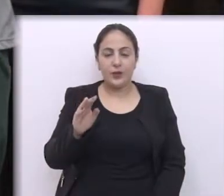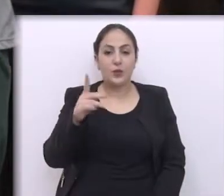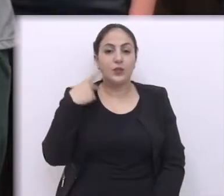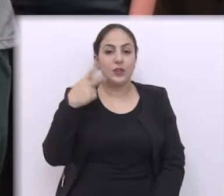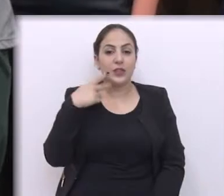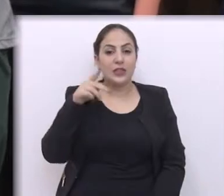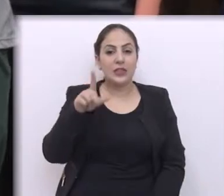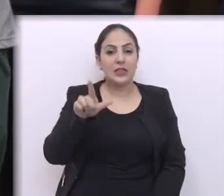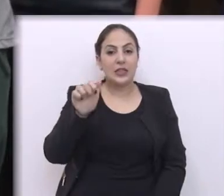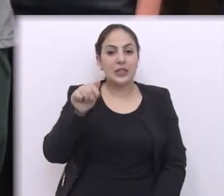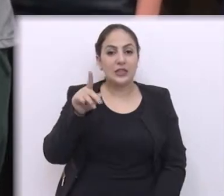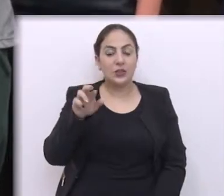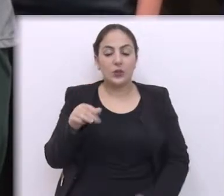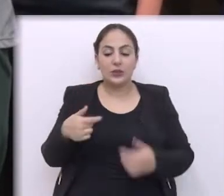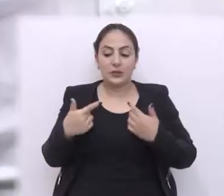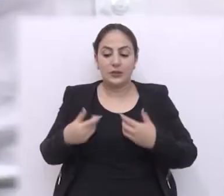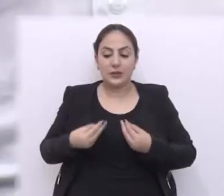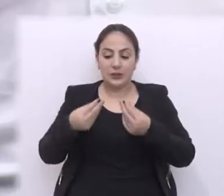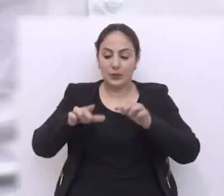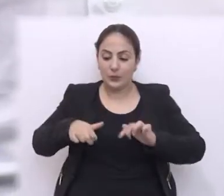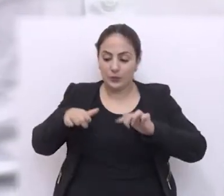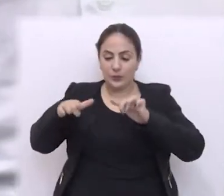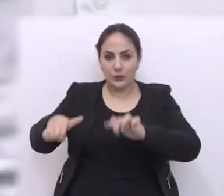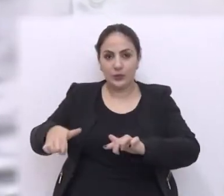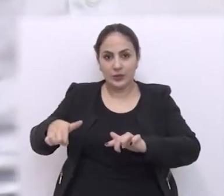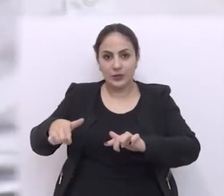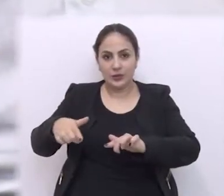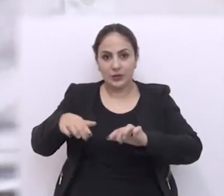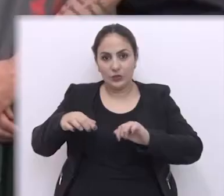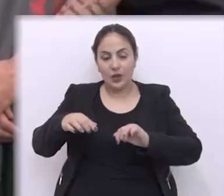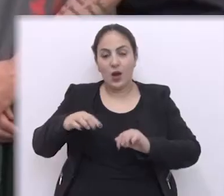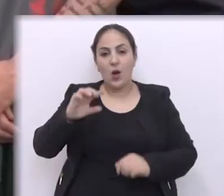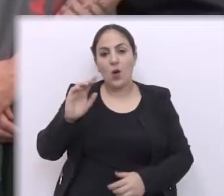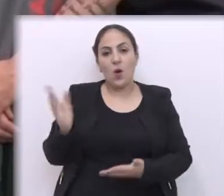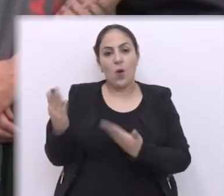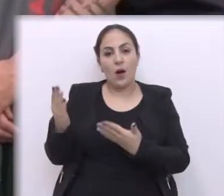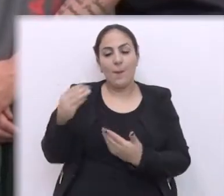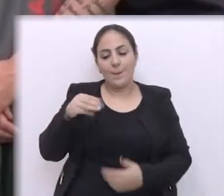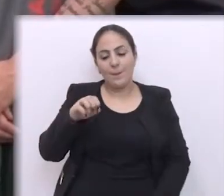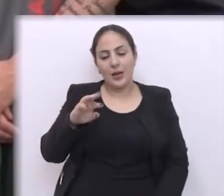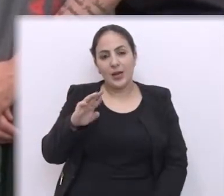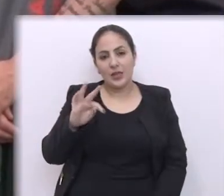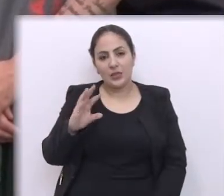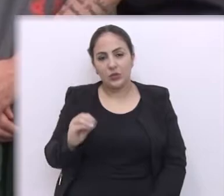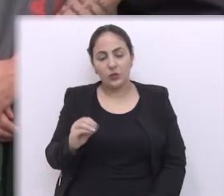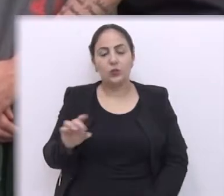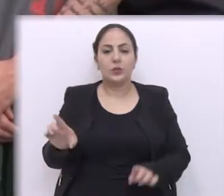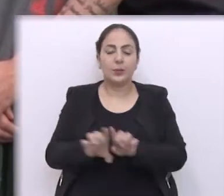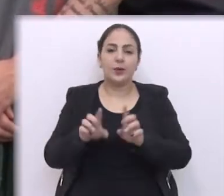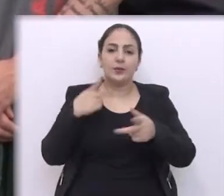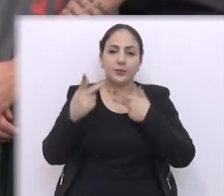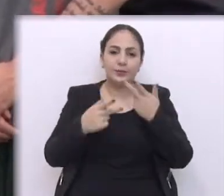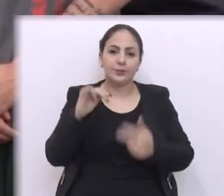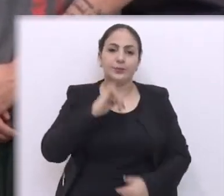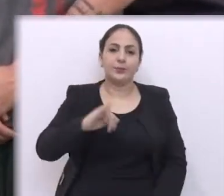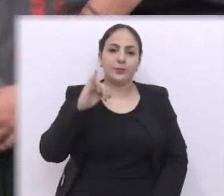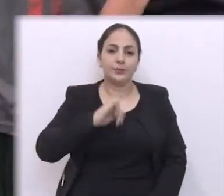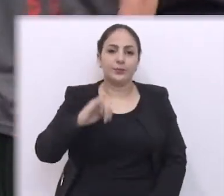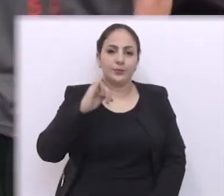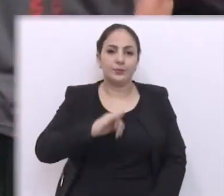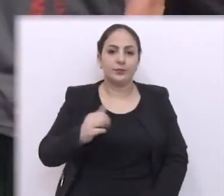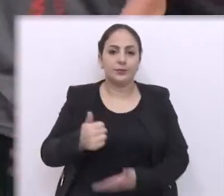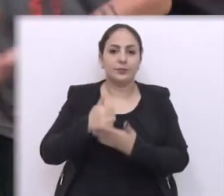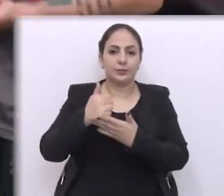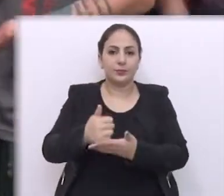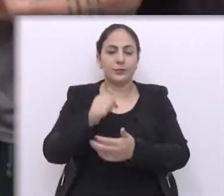Leandro entregou à equipe um diploma de honra ao mérito ele também destacou a importância da iniciativa privada